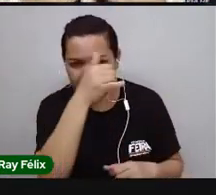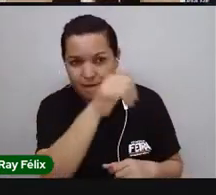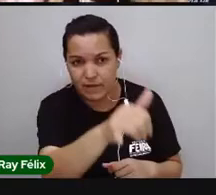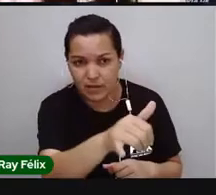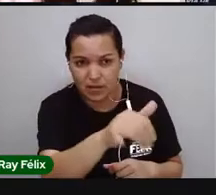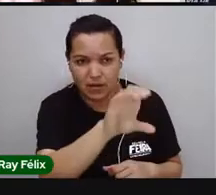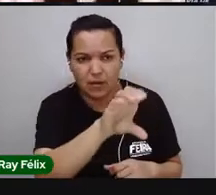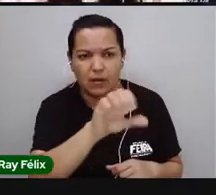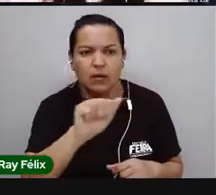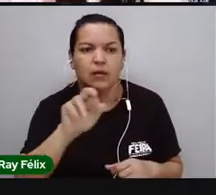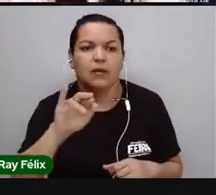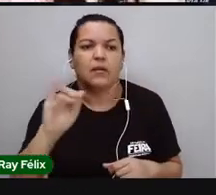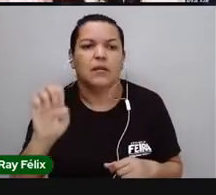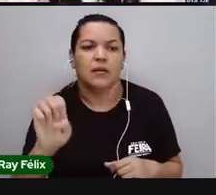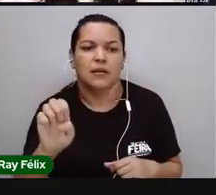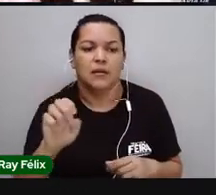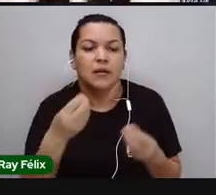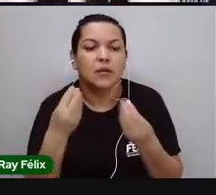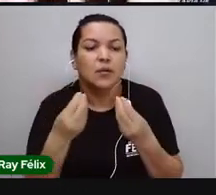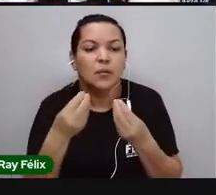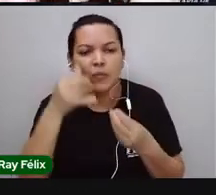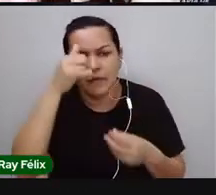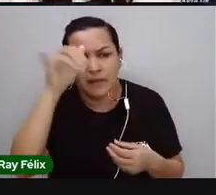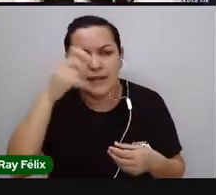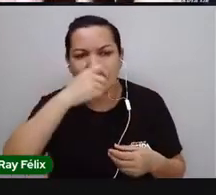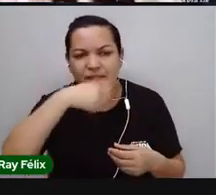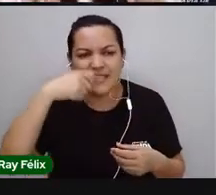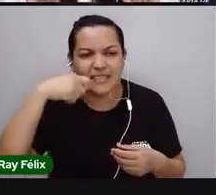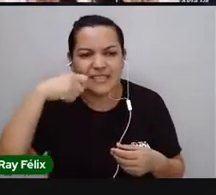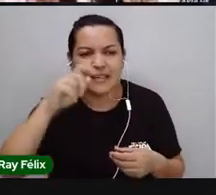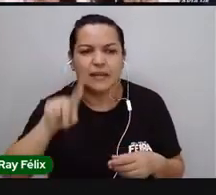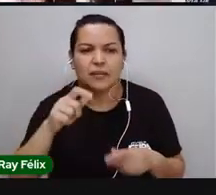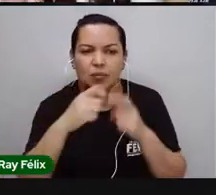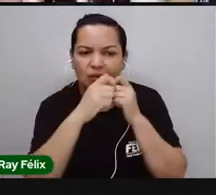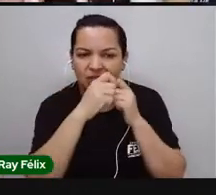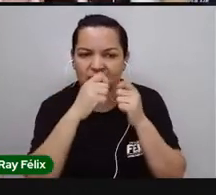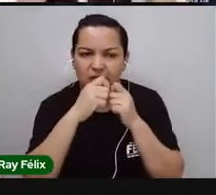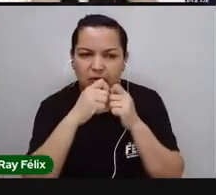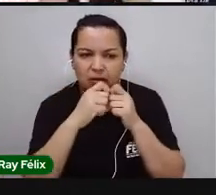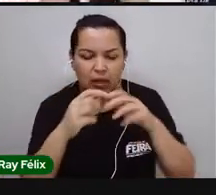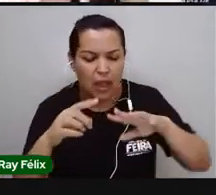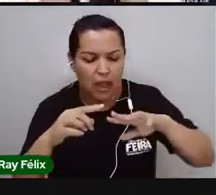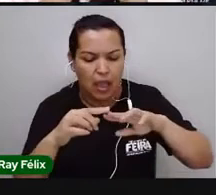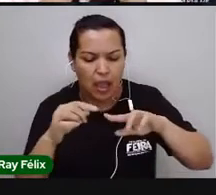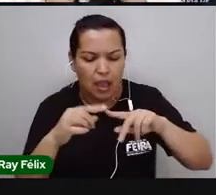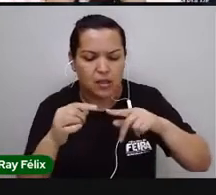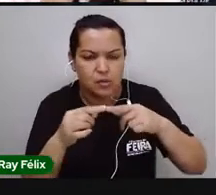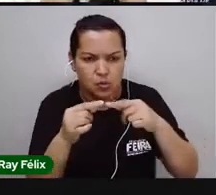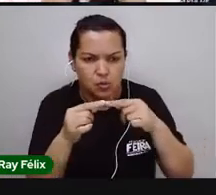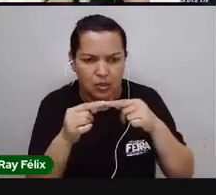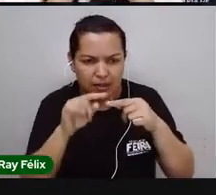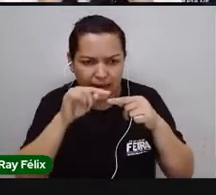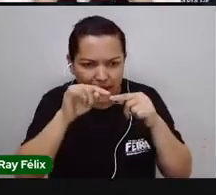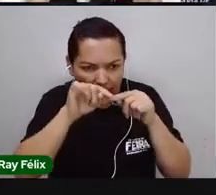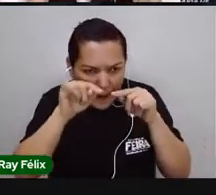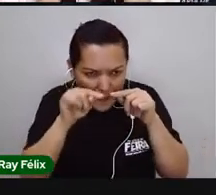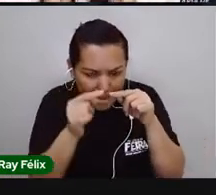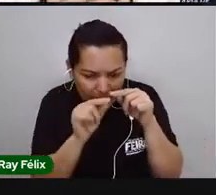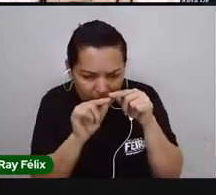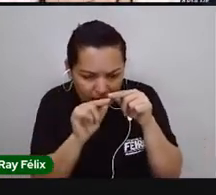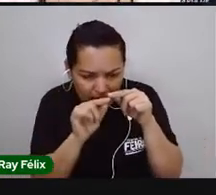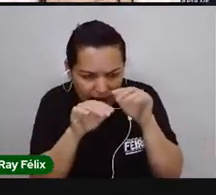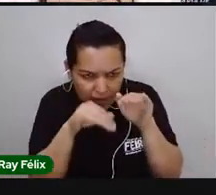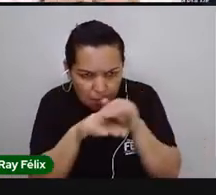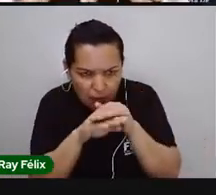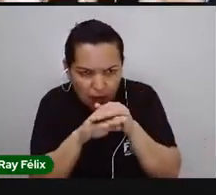cáries. E como é a gente faz isso? Escovamos os dentes, passando o fio dental, as unhas, embaixo das nossas unhas, sempre